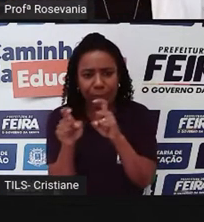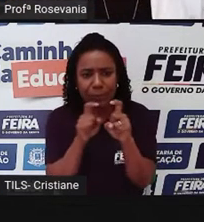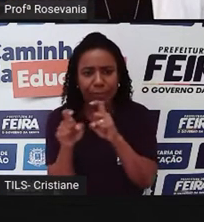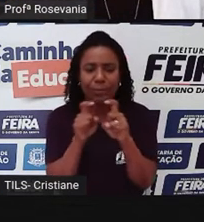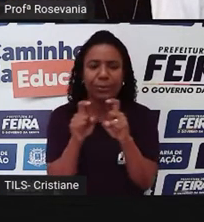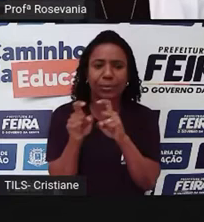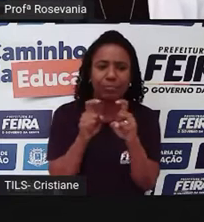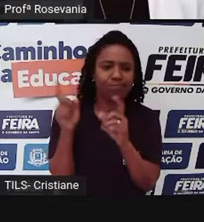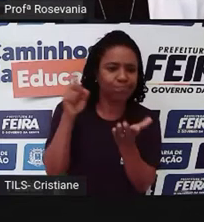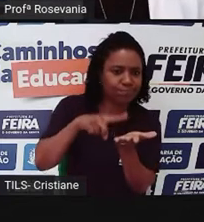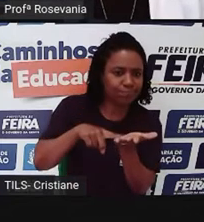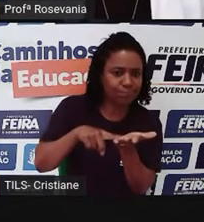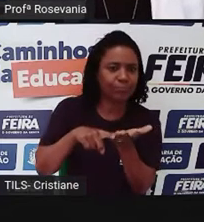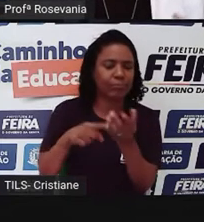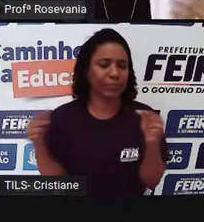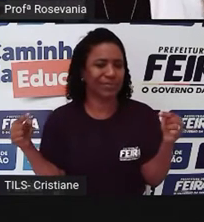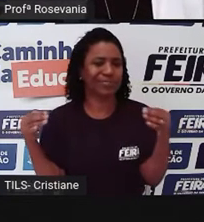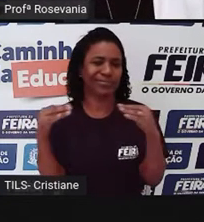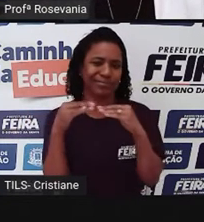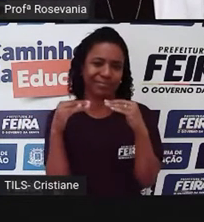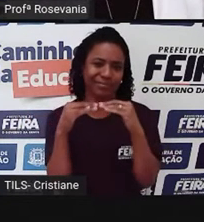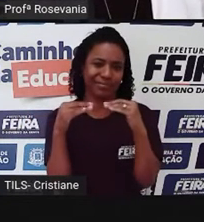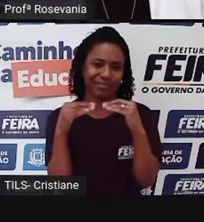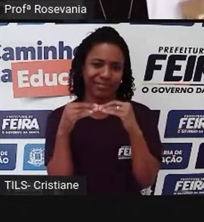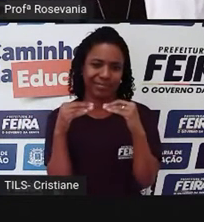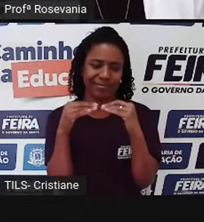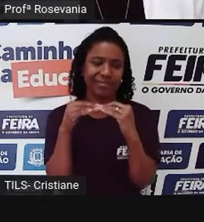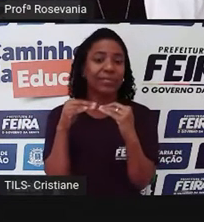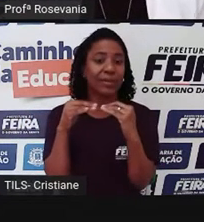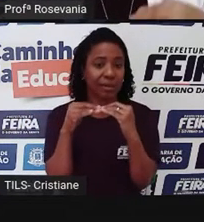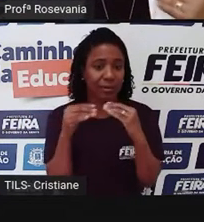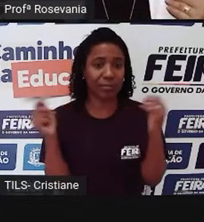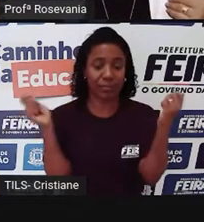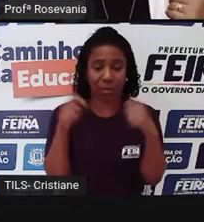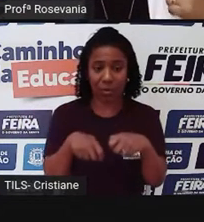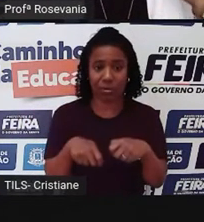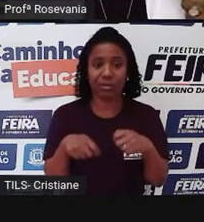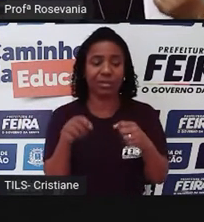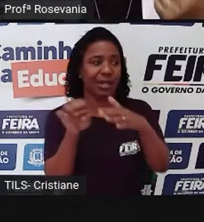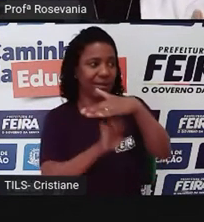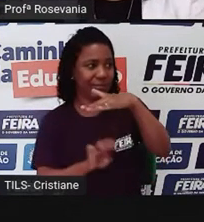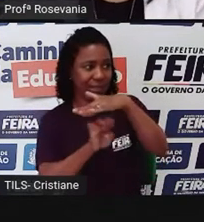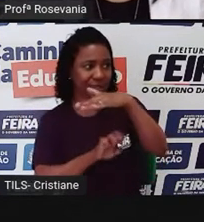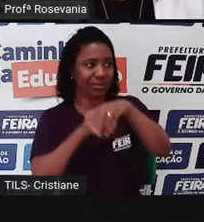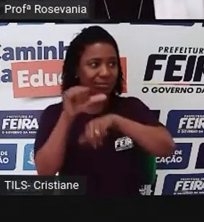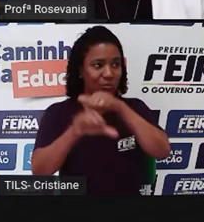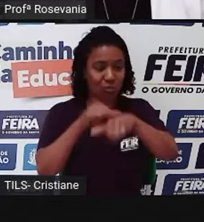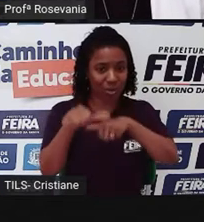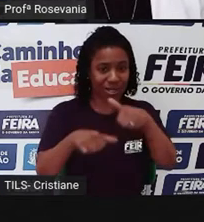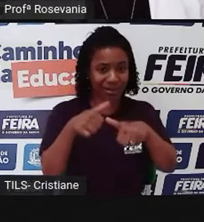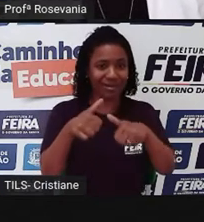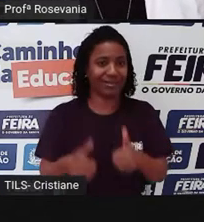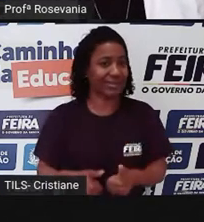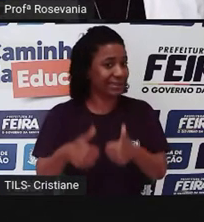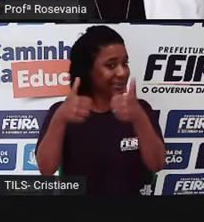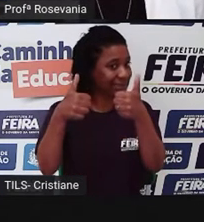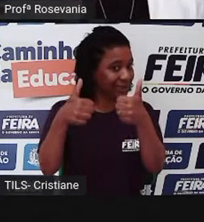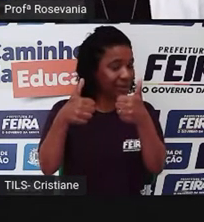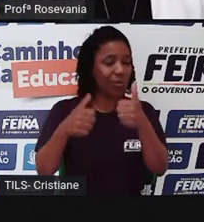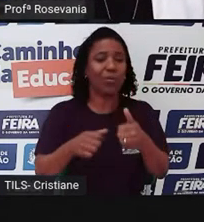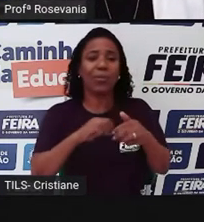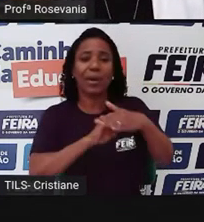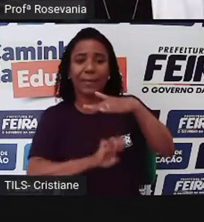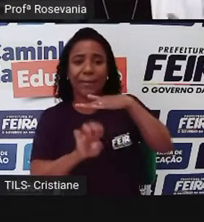equilíbrio mesmo, achar o equilíbrio entre isso. Se a empresa vai modernizar ou não, se o pulso até, né, se vai mudar ou